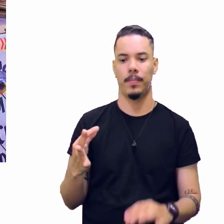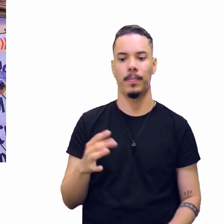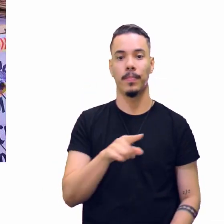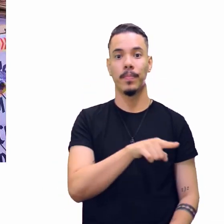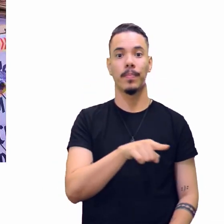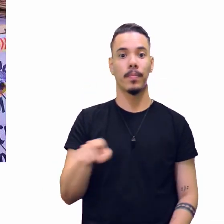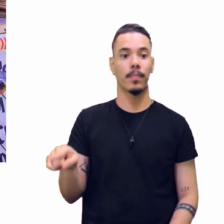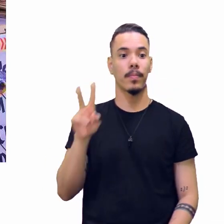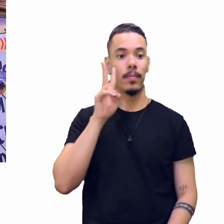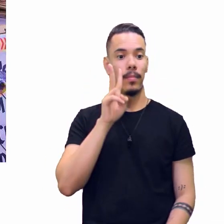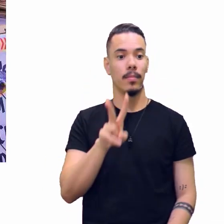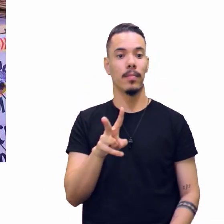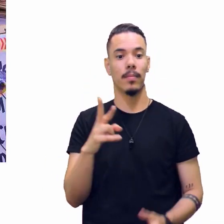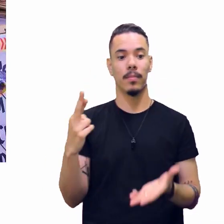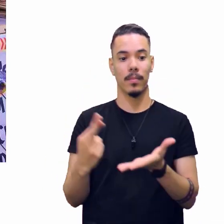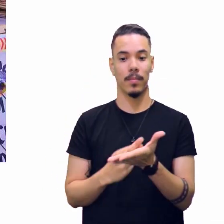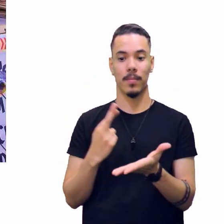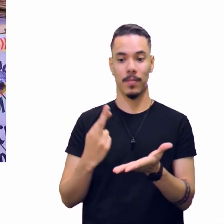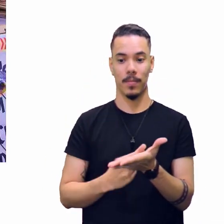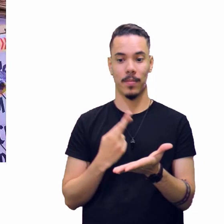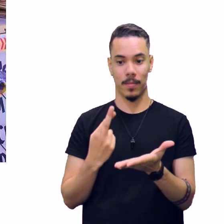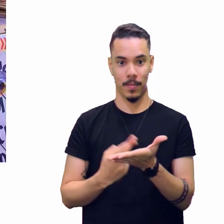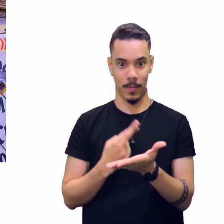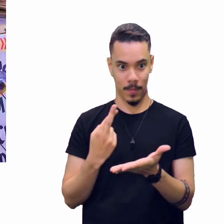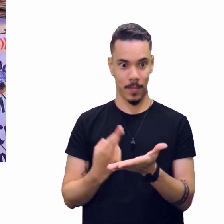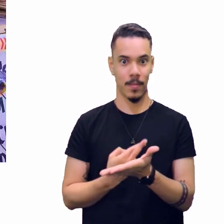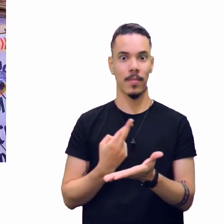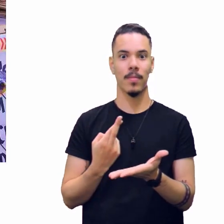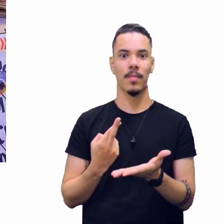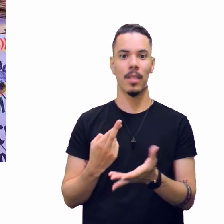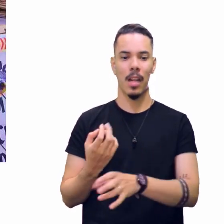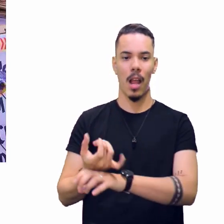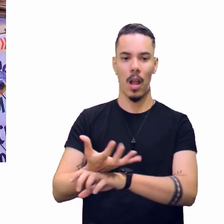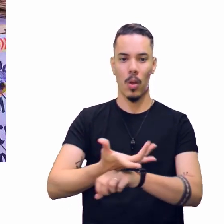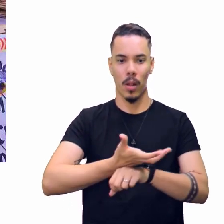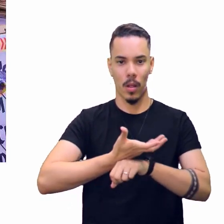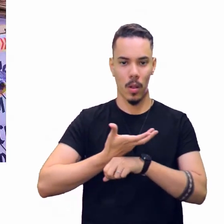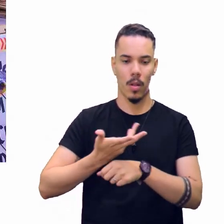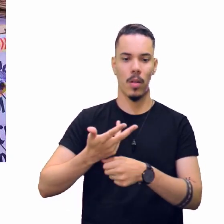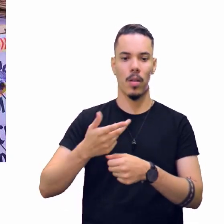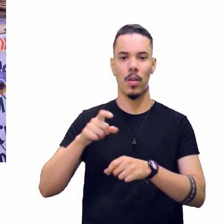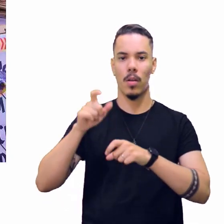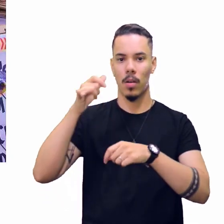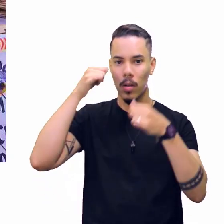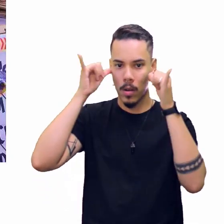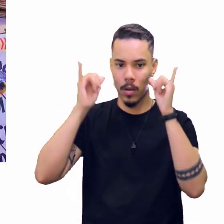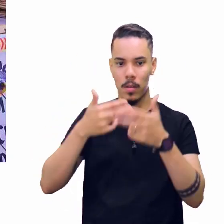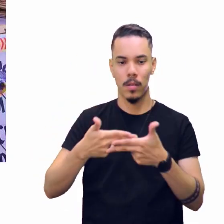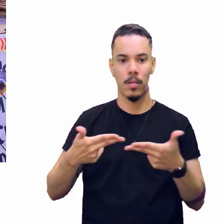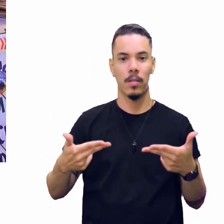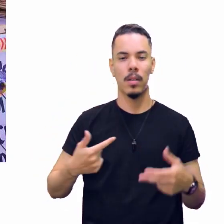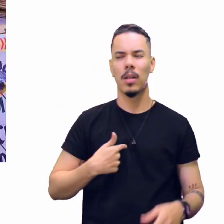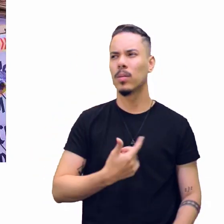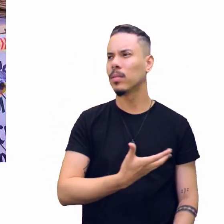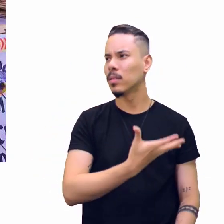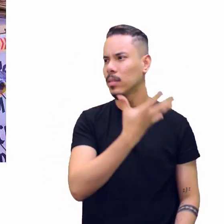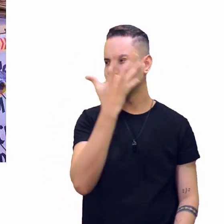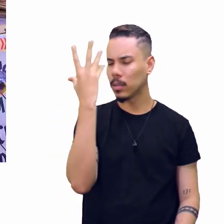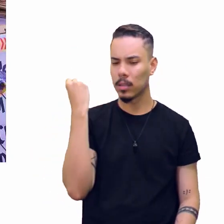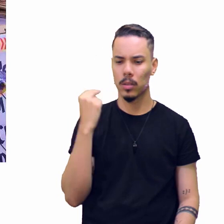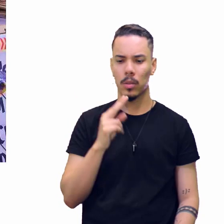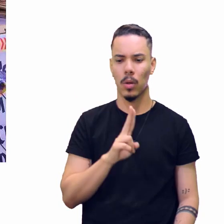qual a revista relacionada de agronegócio, de... Eu esqueci o nome